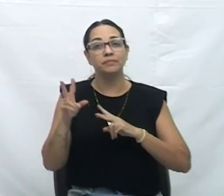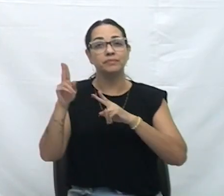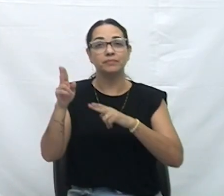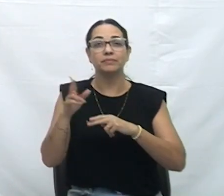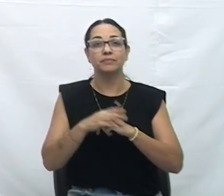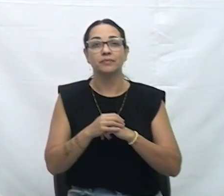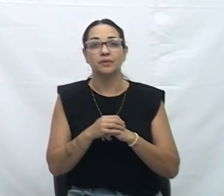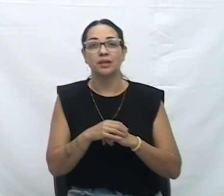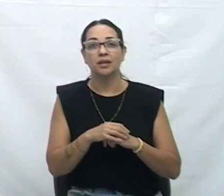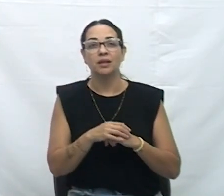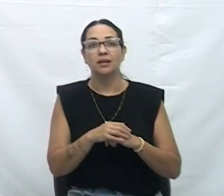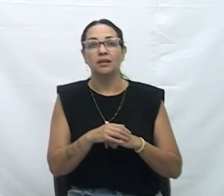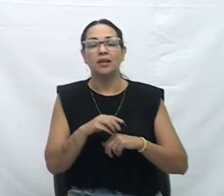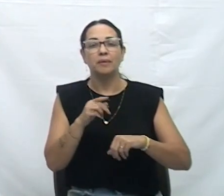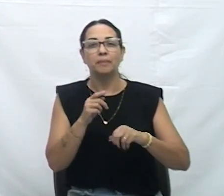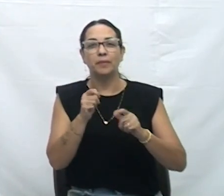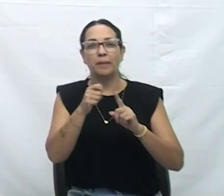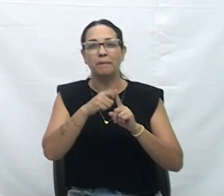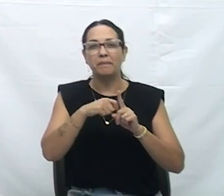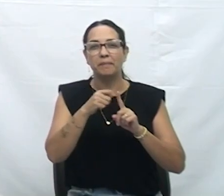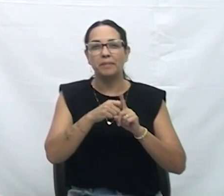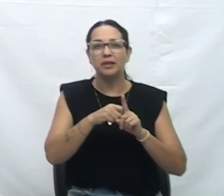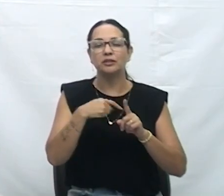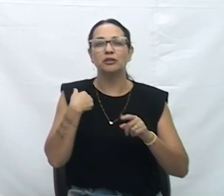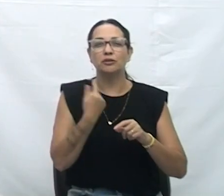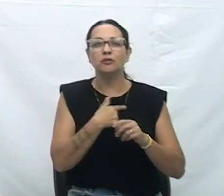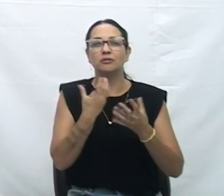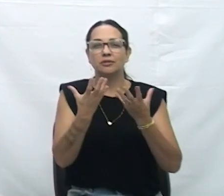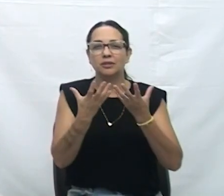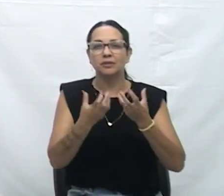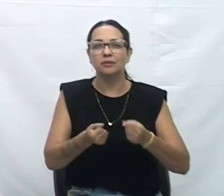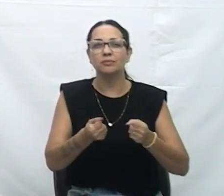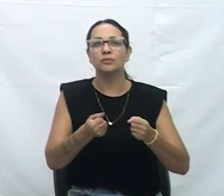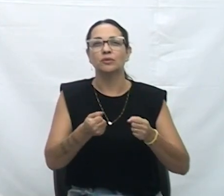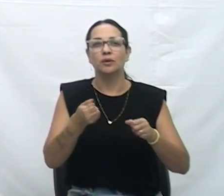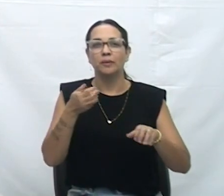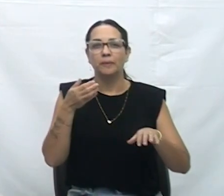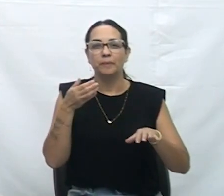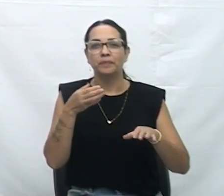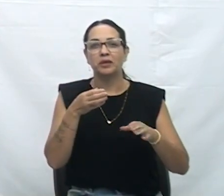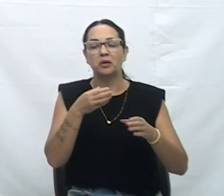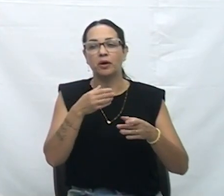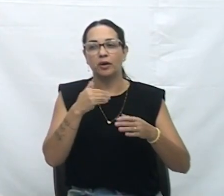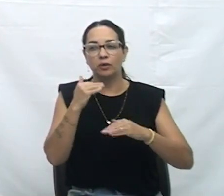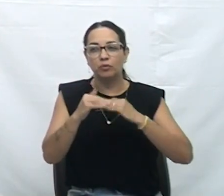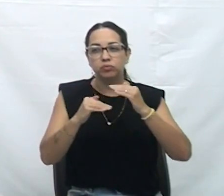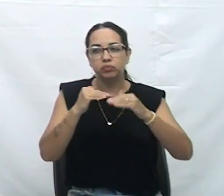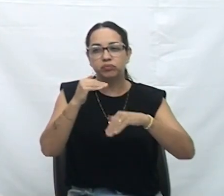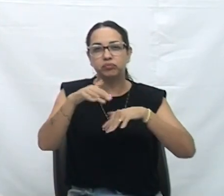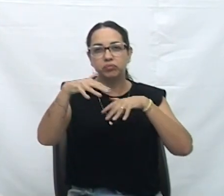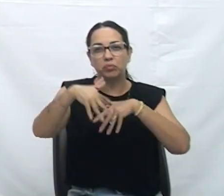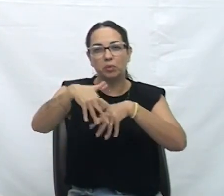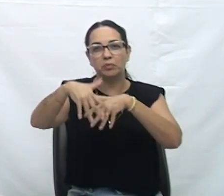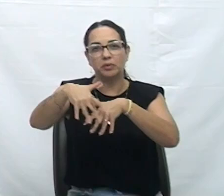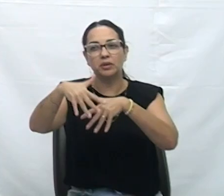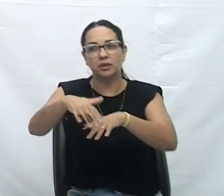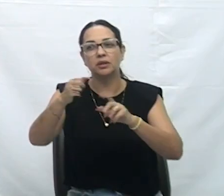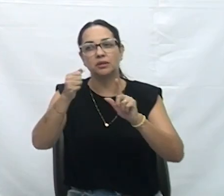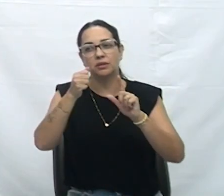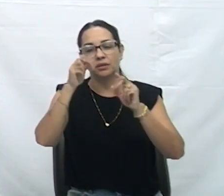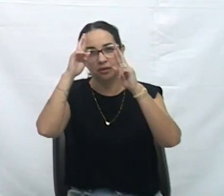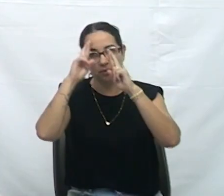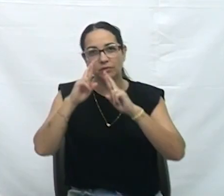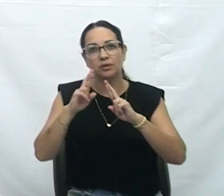construir uma parada coletiva, colaborativa, que respeita a diversidade e que, acima de tudo, constrói